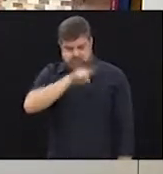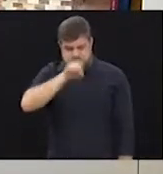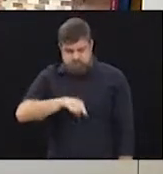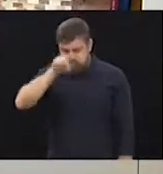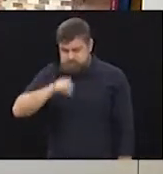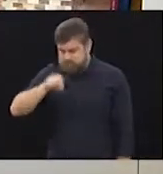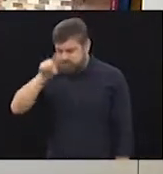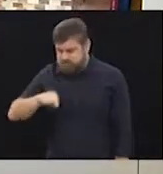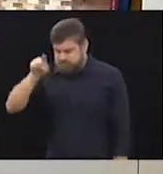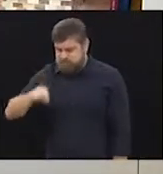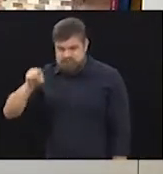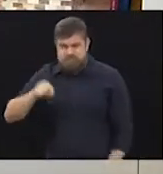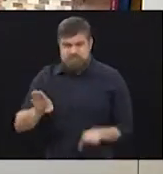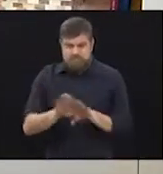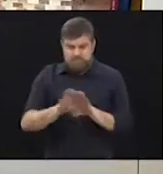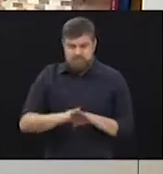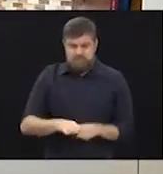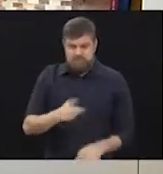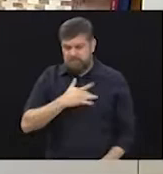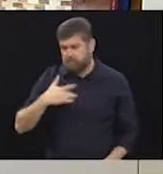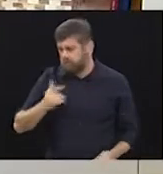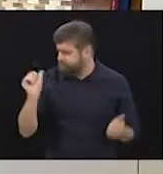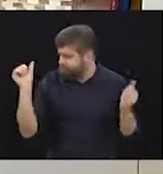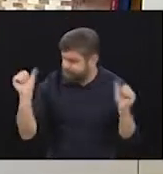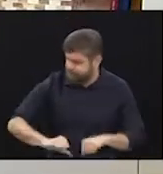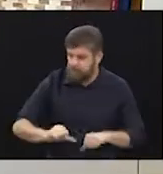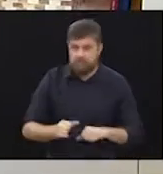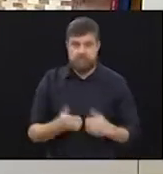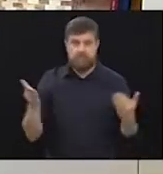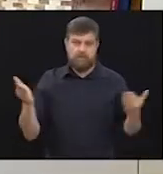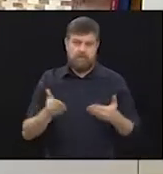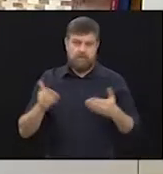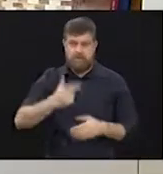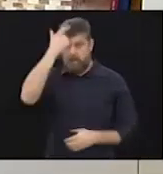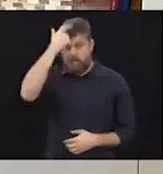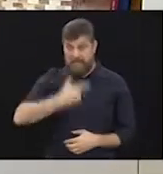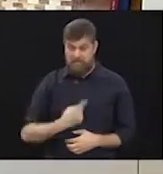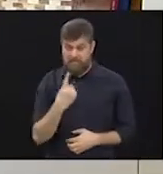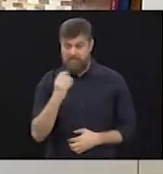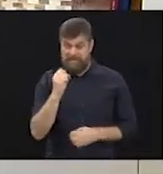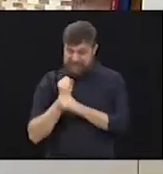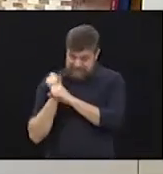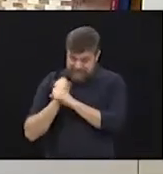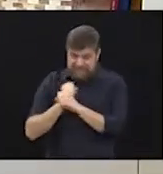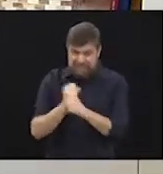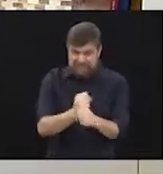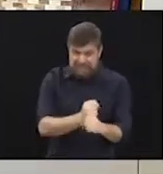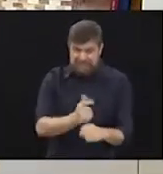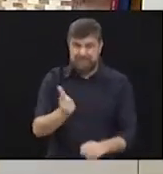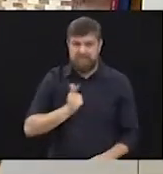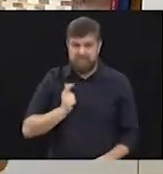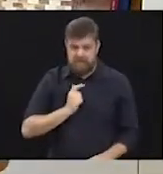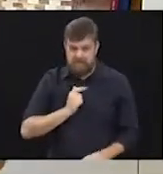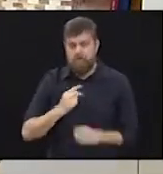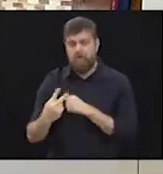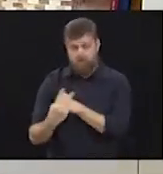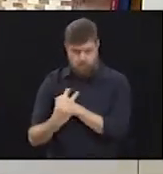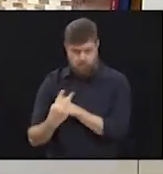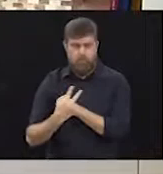Enfim, passei muito mal. E aqui, nesses 10 anos, eu estou com a artrite bem